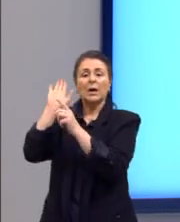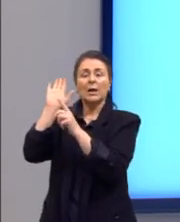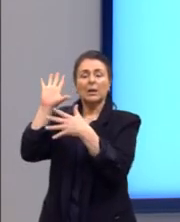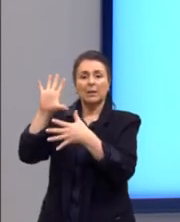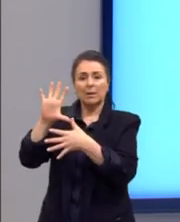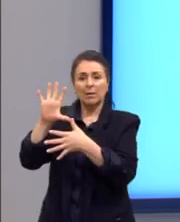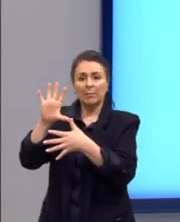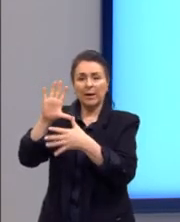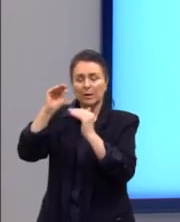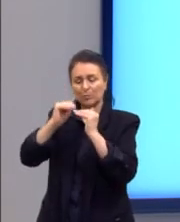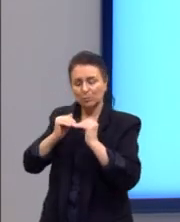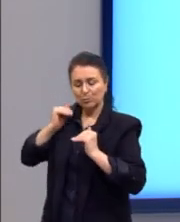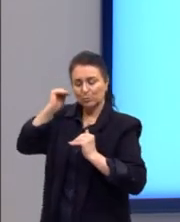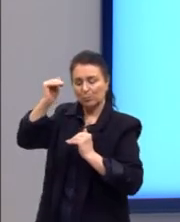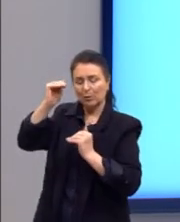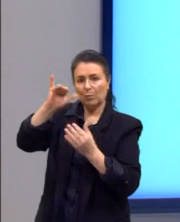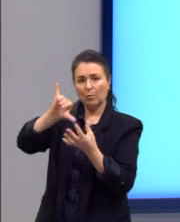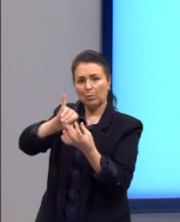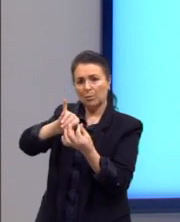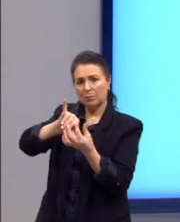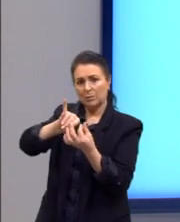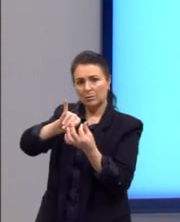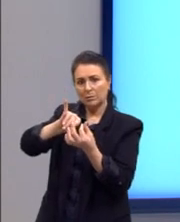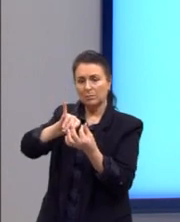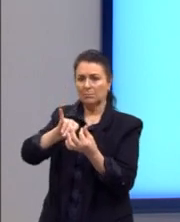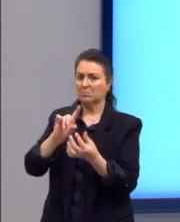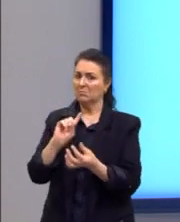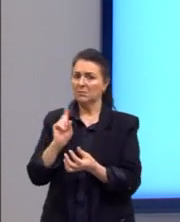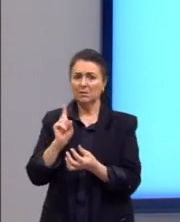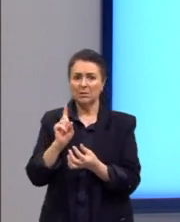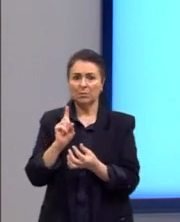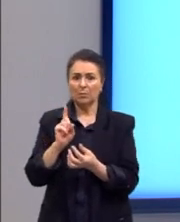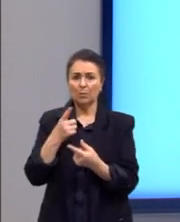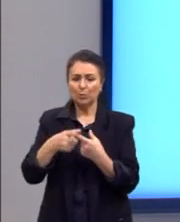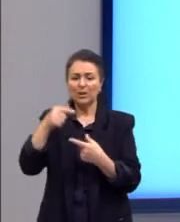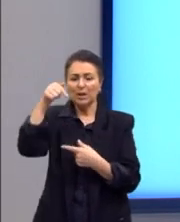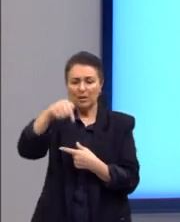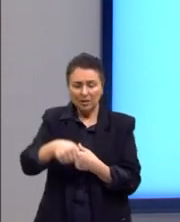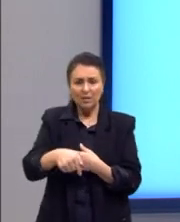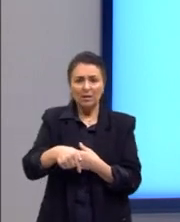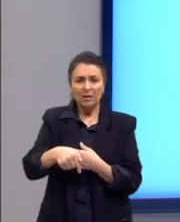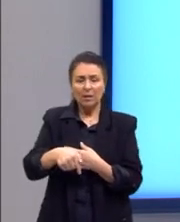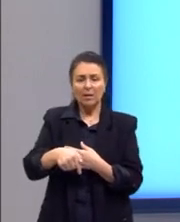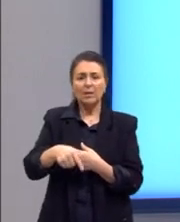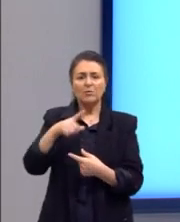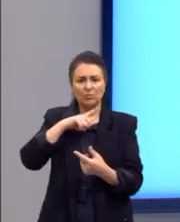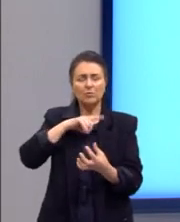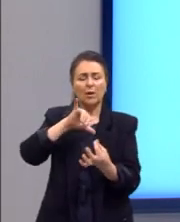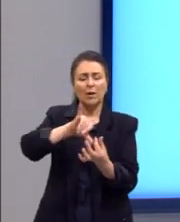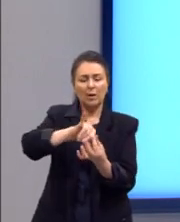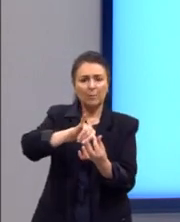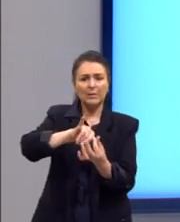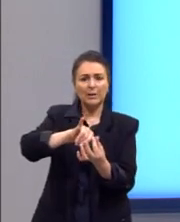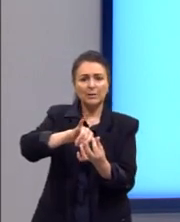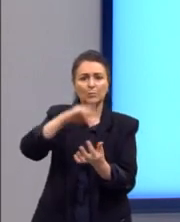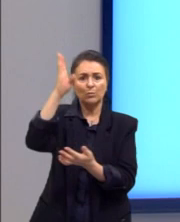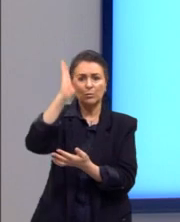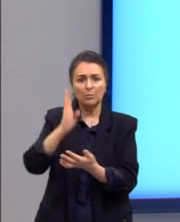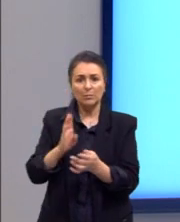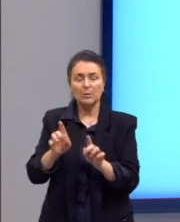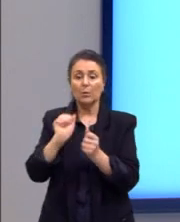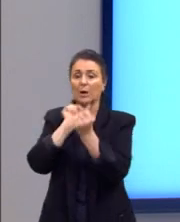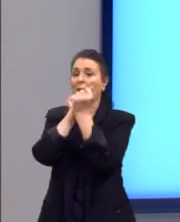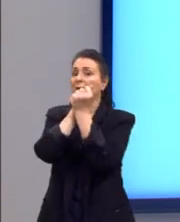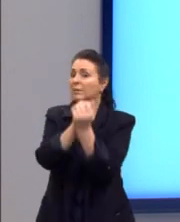superação do capitalismo. Não, A gente ainda é um país capitalista, era naquela época também, então, a